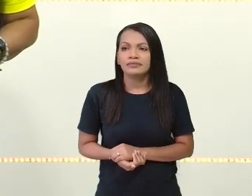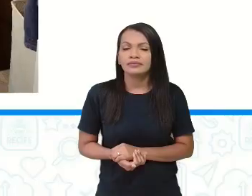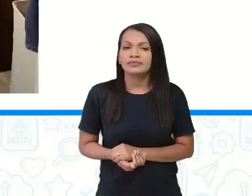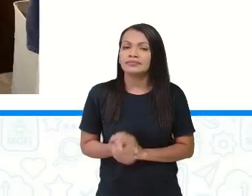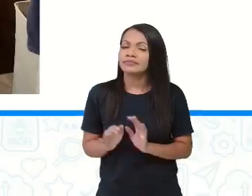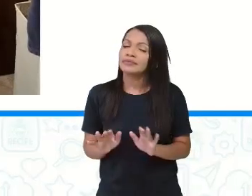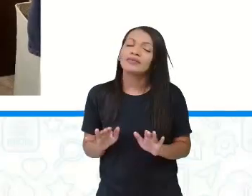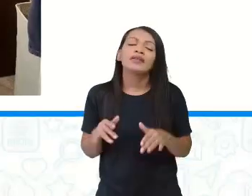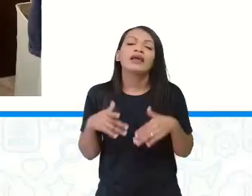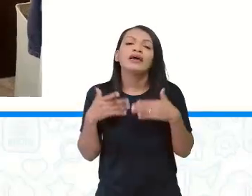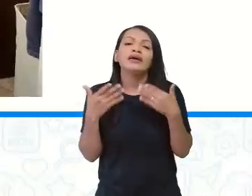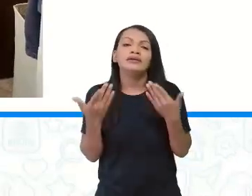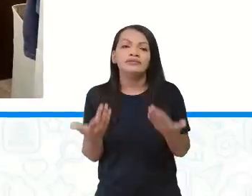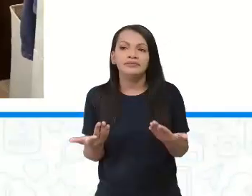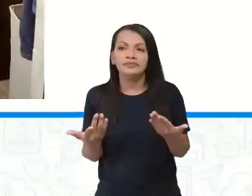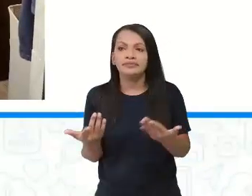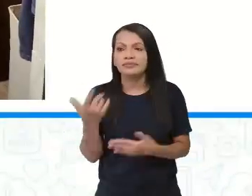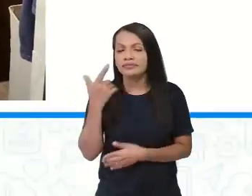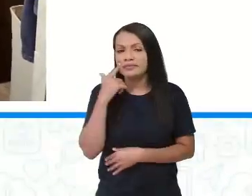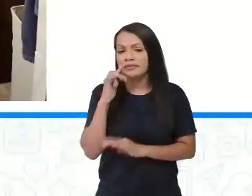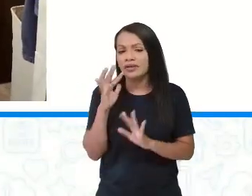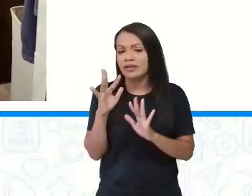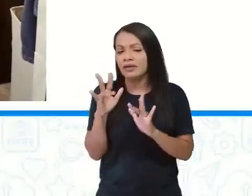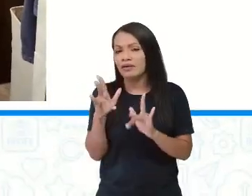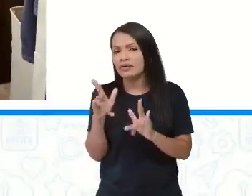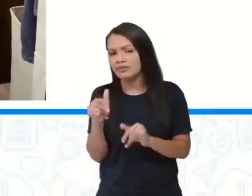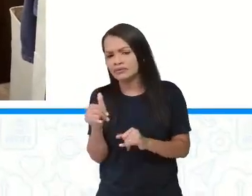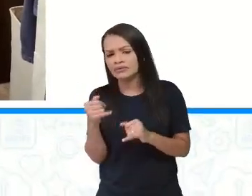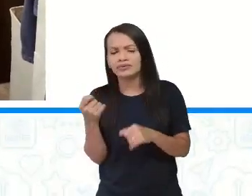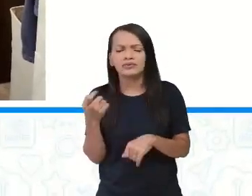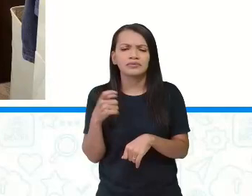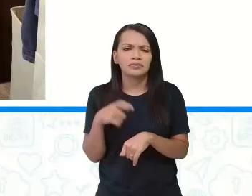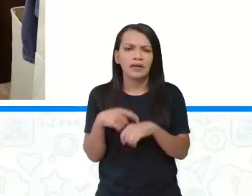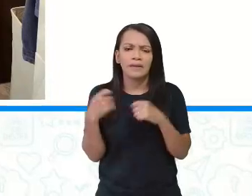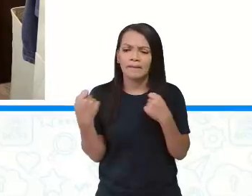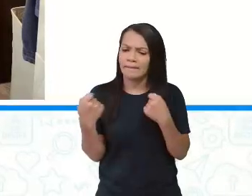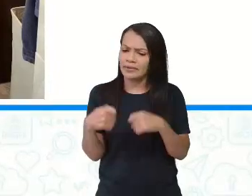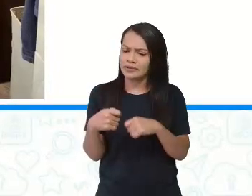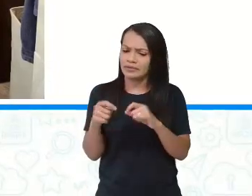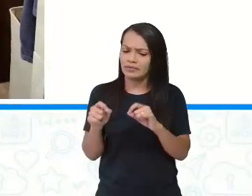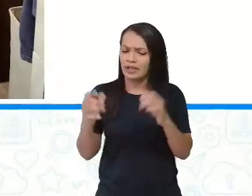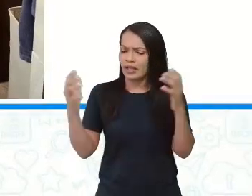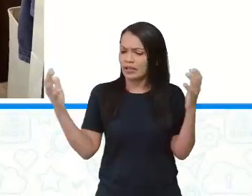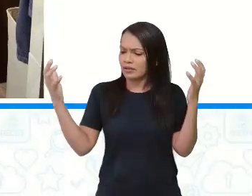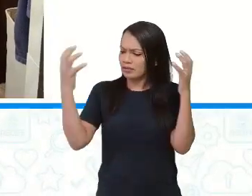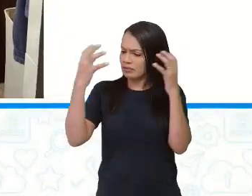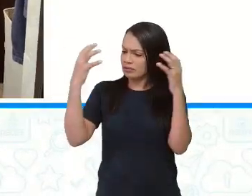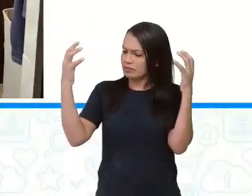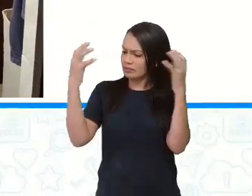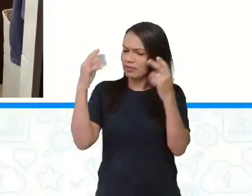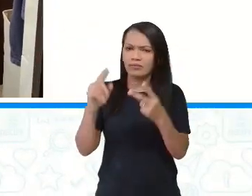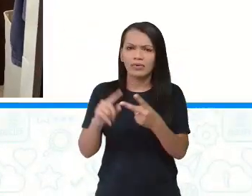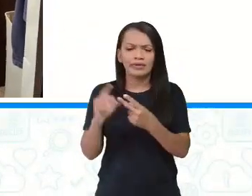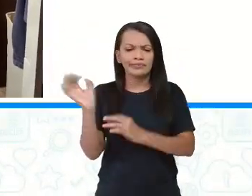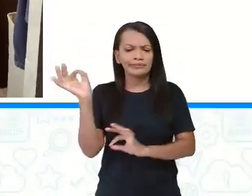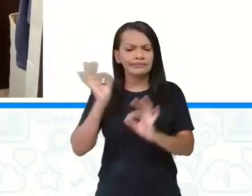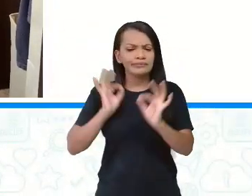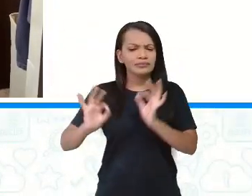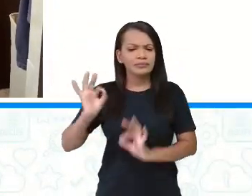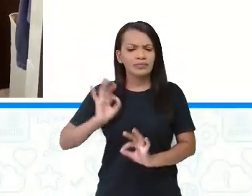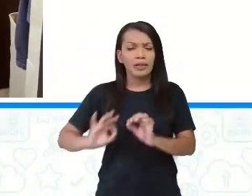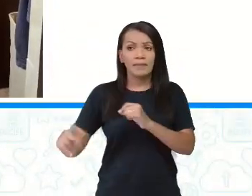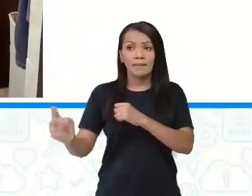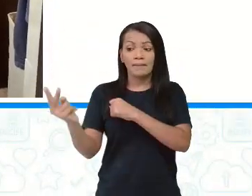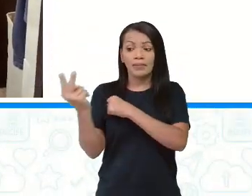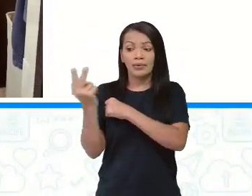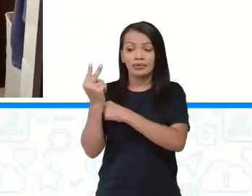Então, a todos os momentos nós precisamos tomar banho, se cuidar, se proteger. Agora,